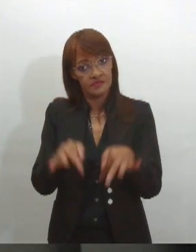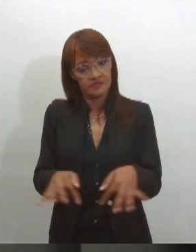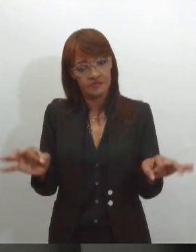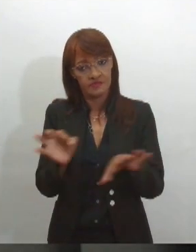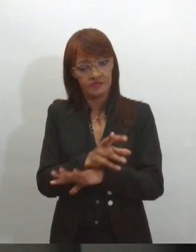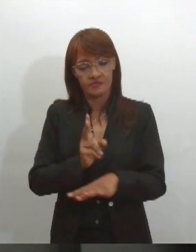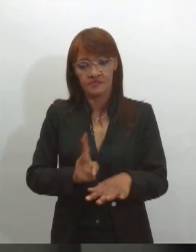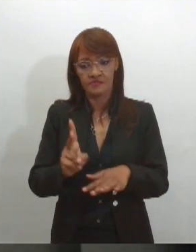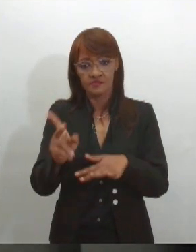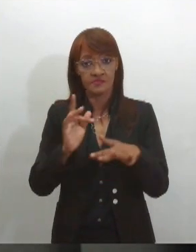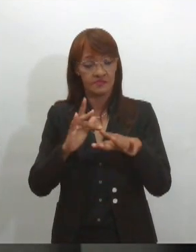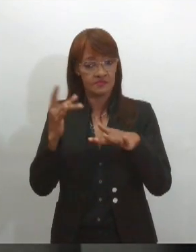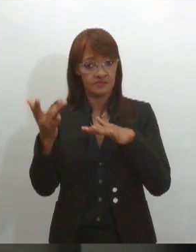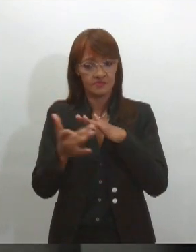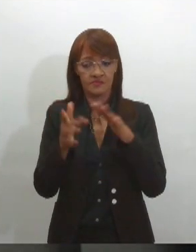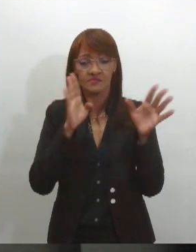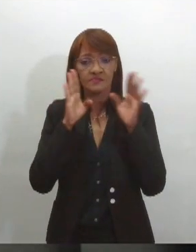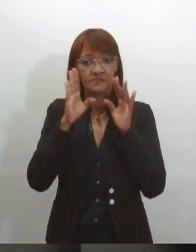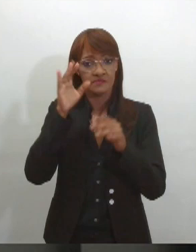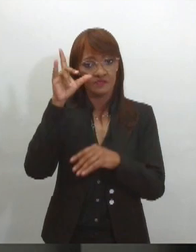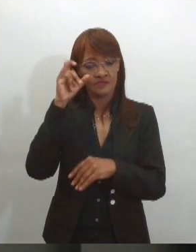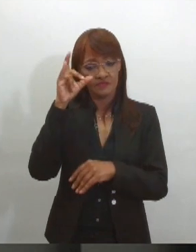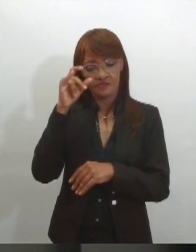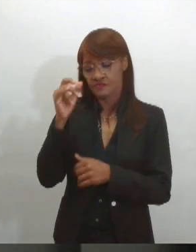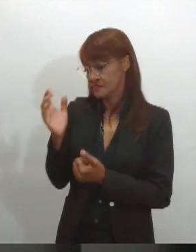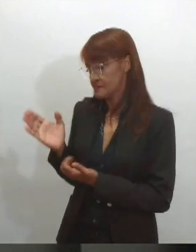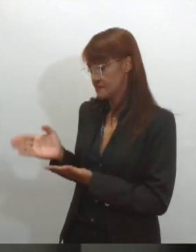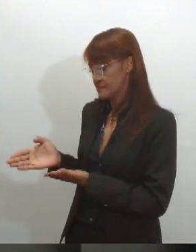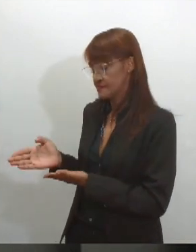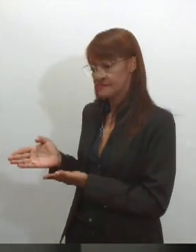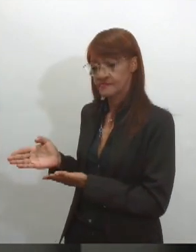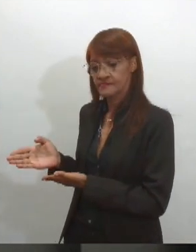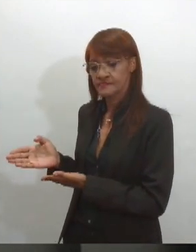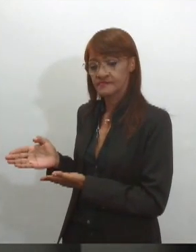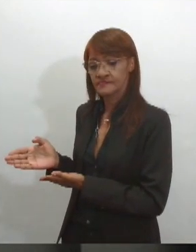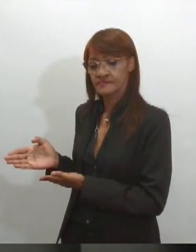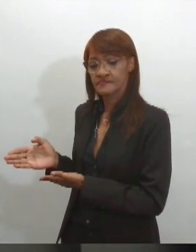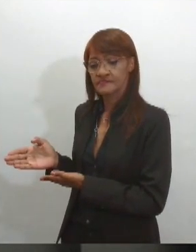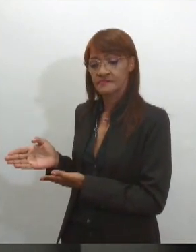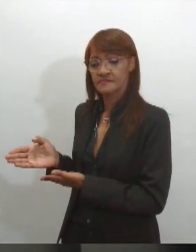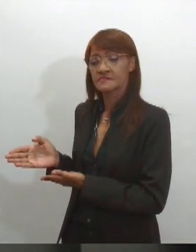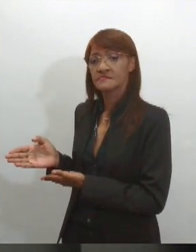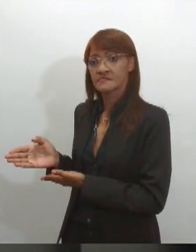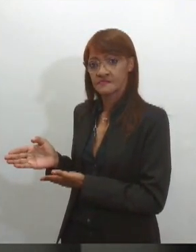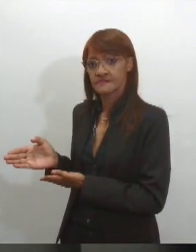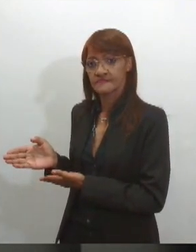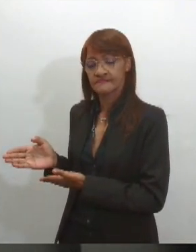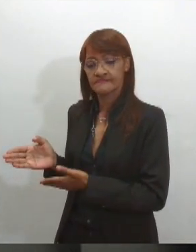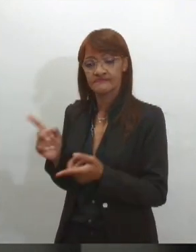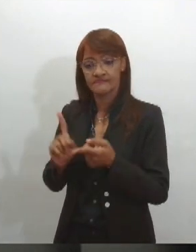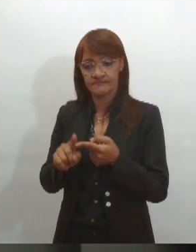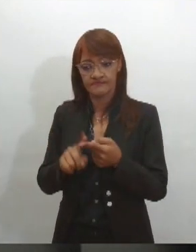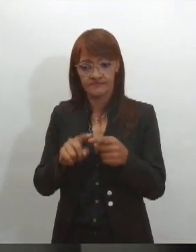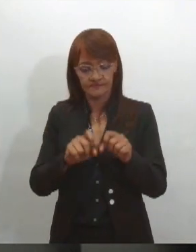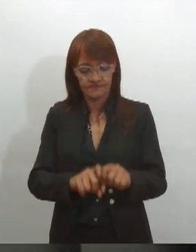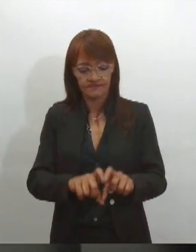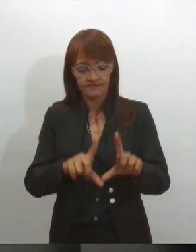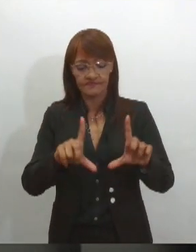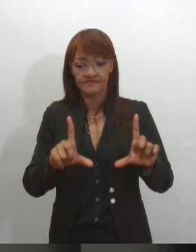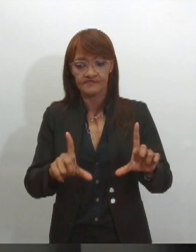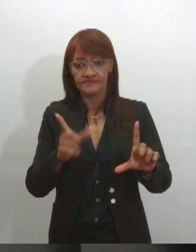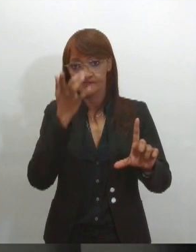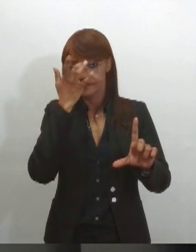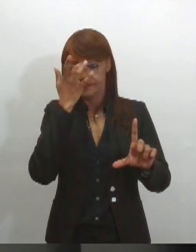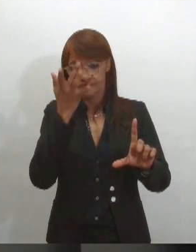redes sociais, Facebook e Instagram pelo arroba TV Alese 5.2. No Twitter, arroba TV Alese. Para acessar o nosso canal no YouTube é super fácil.